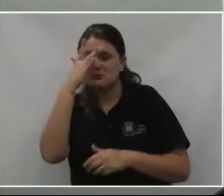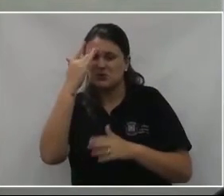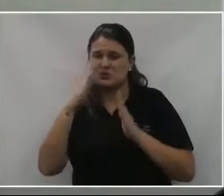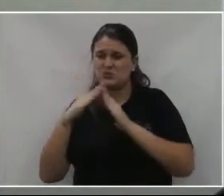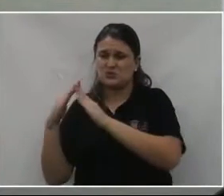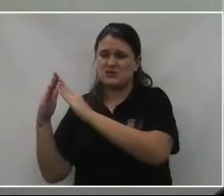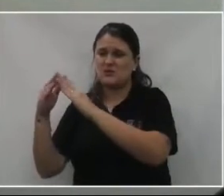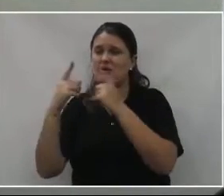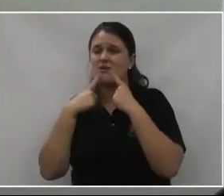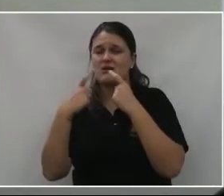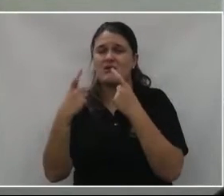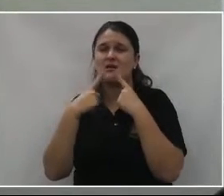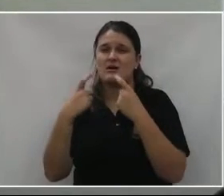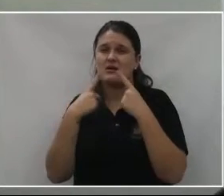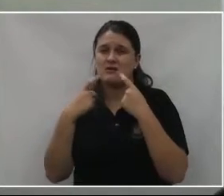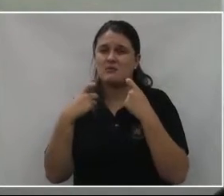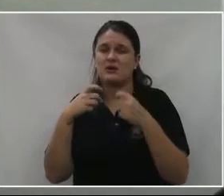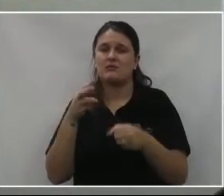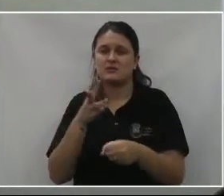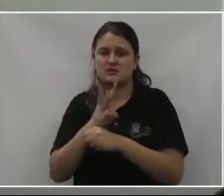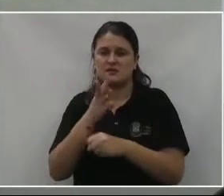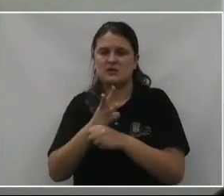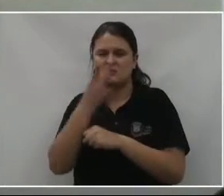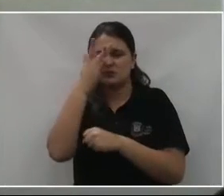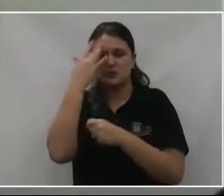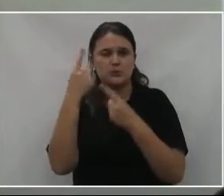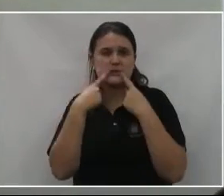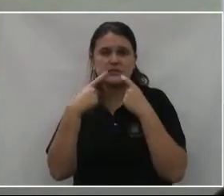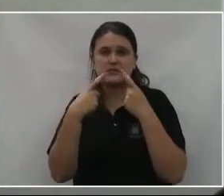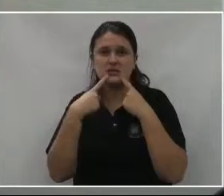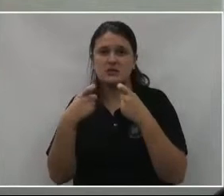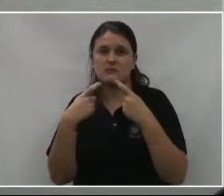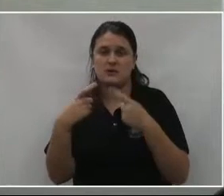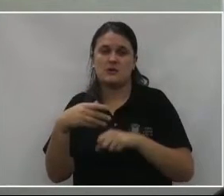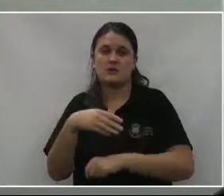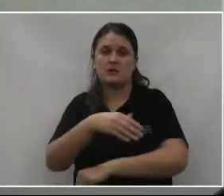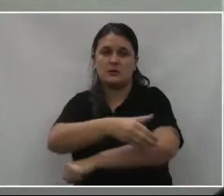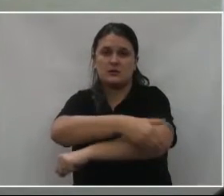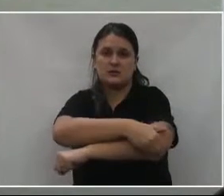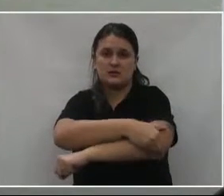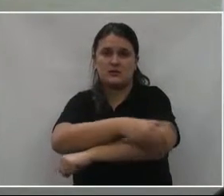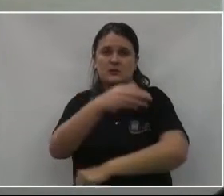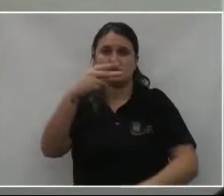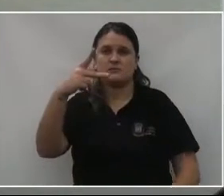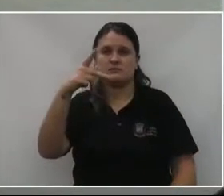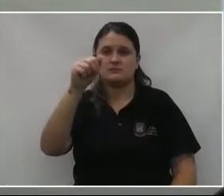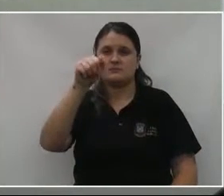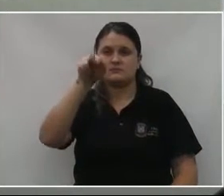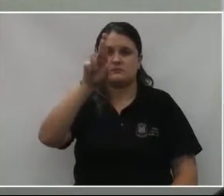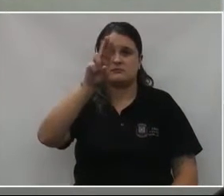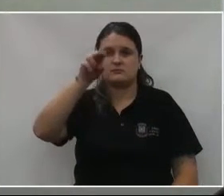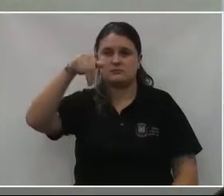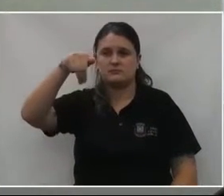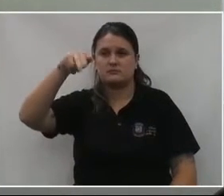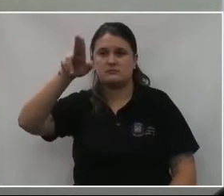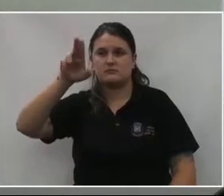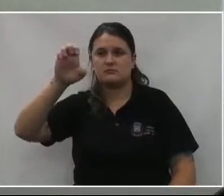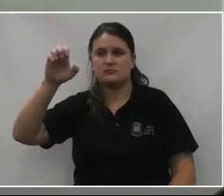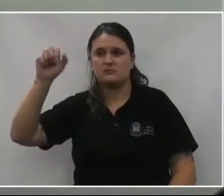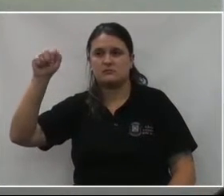Facebook, no próprio WhatsApp a gente recebe, para a gente tomar alguma atitude. Esse é o campo de areia, a quadra de areia.